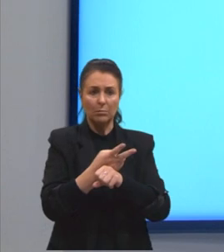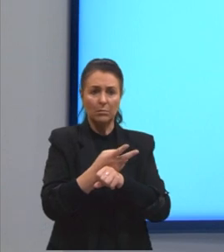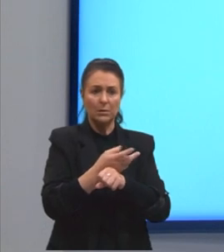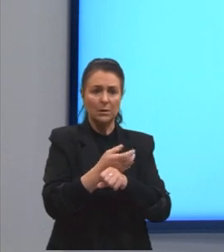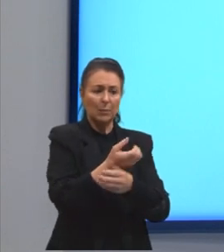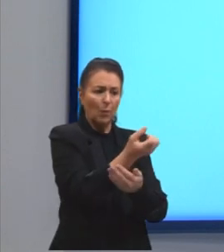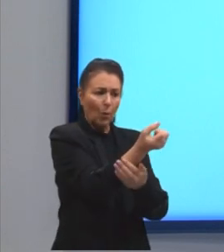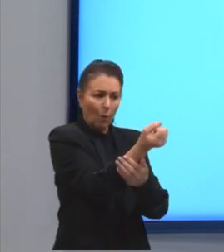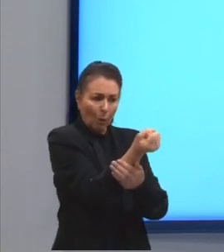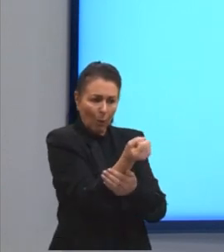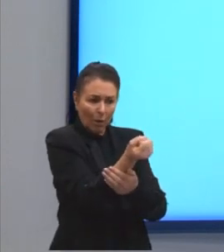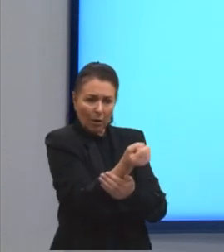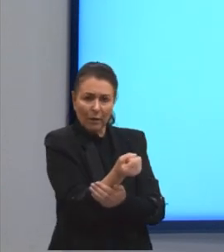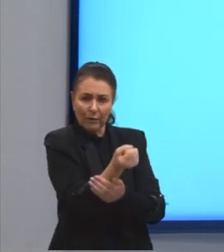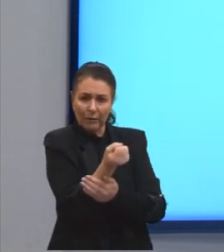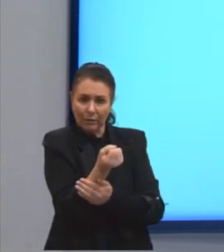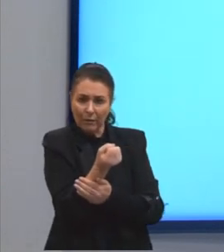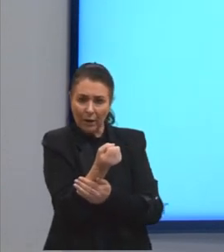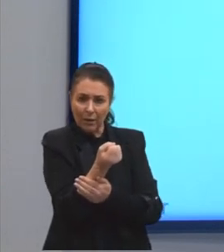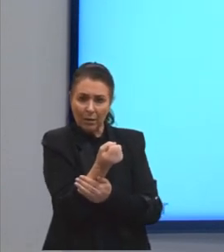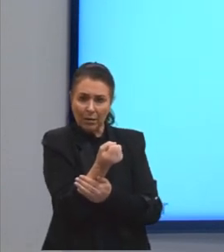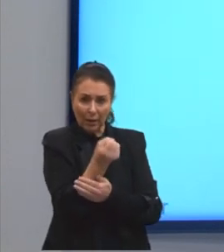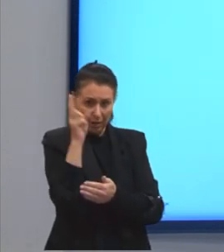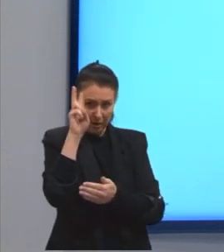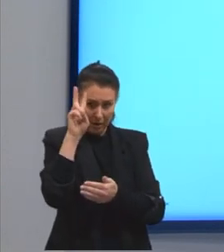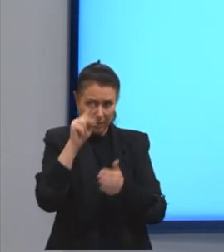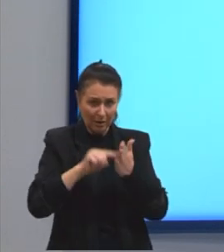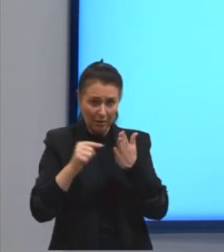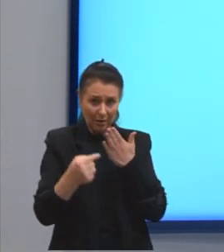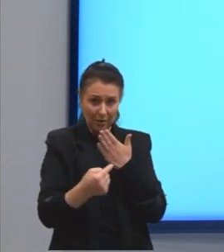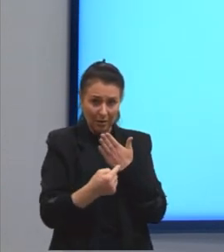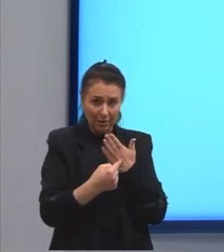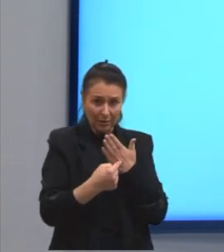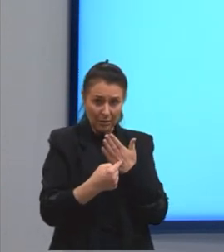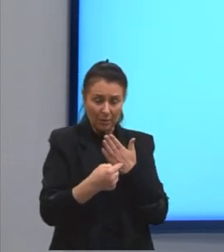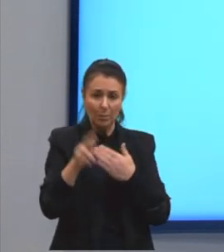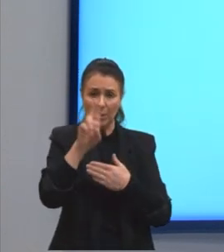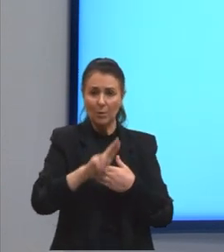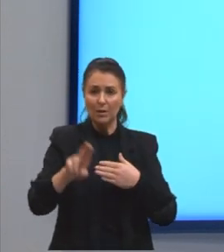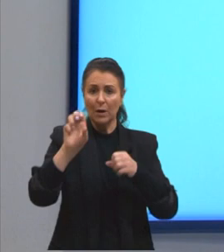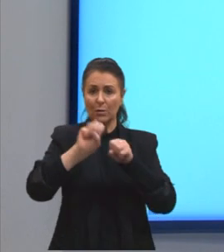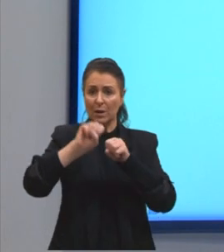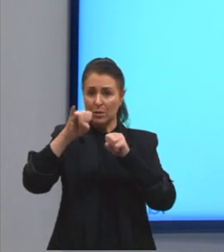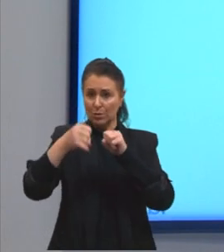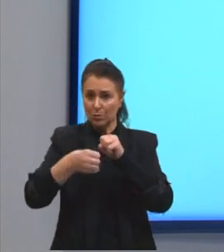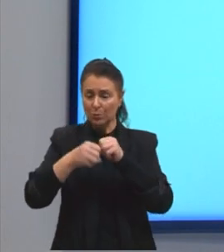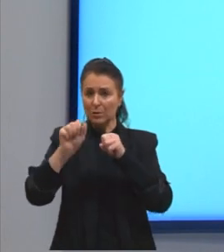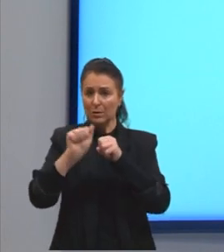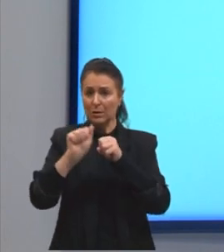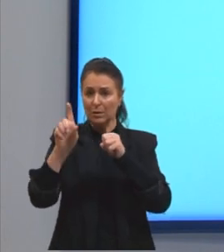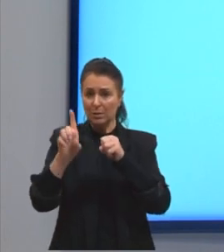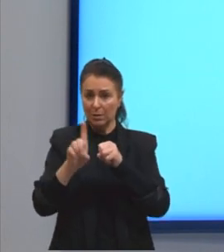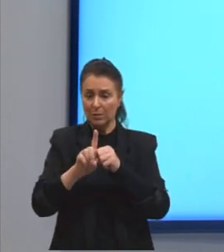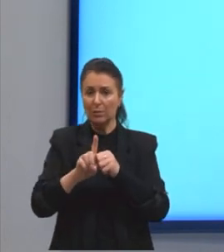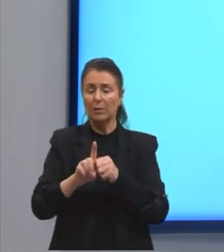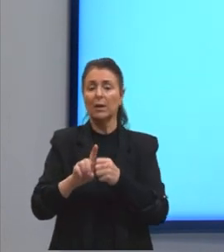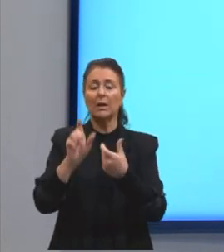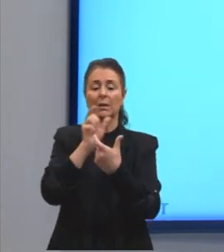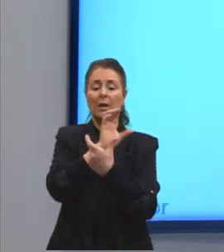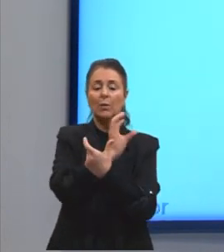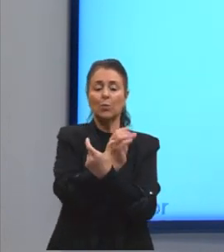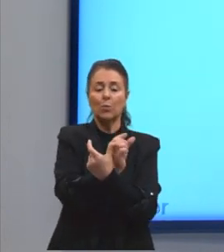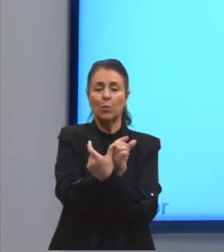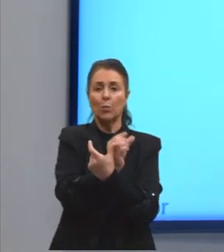para colocar ali nos adjuntos adnominais. A gente pode ter artigos, adjetivos,